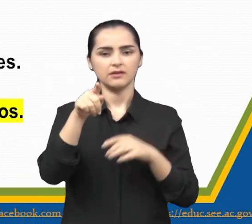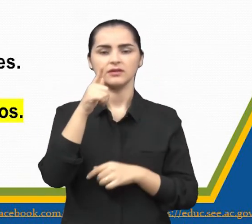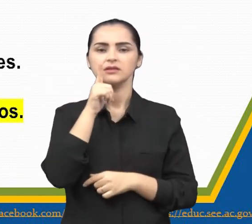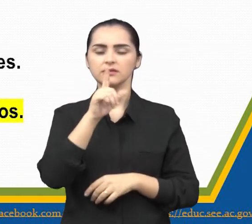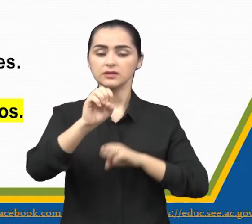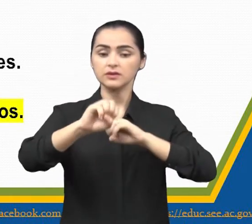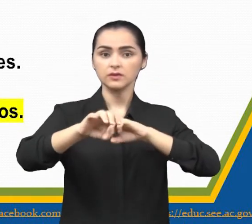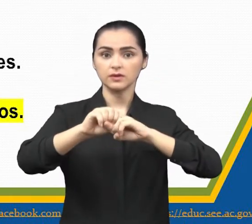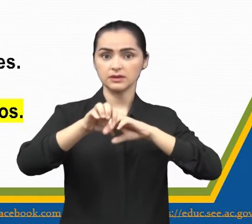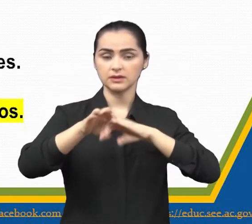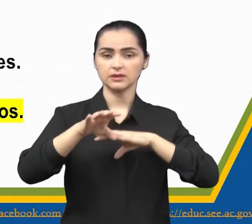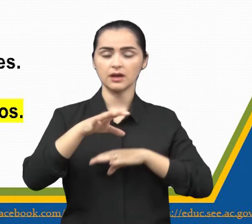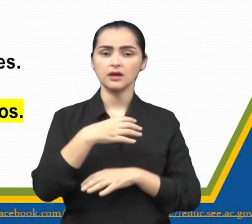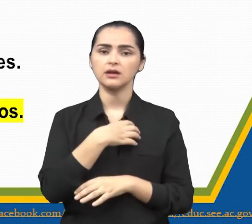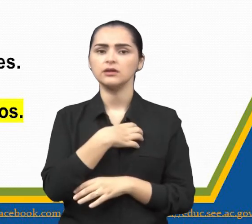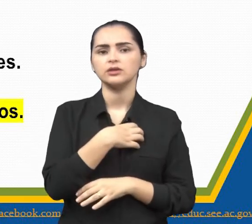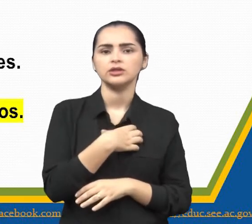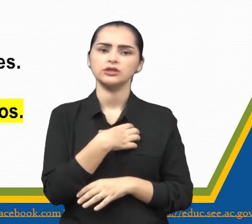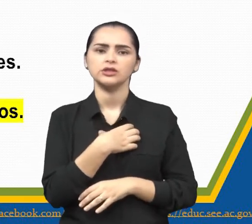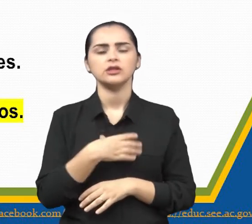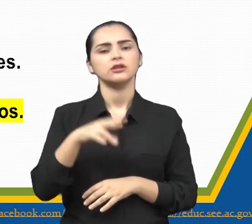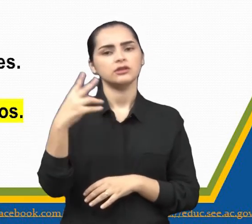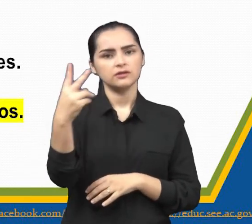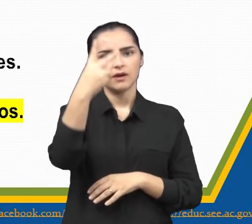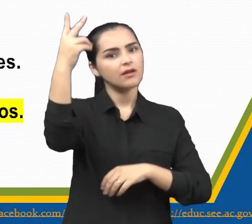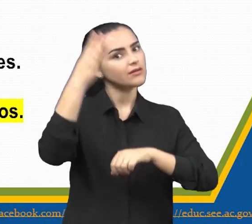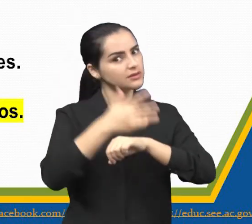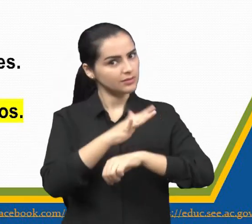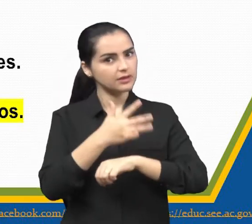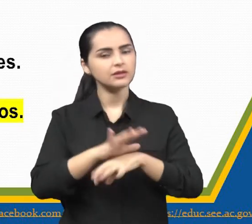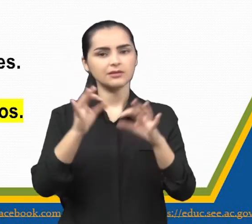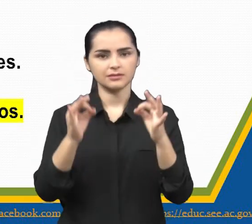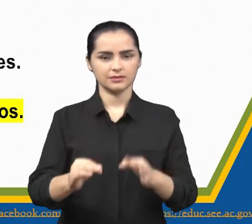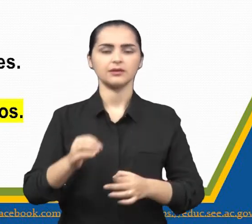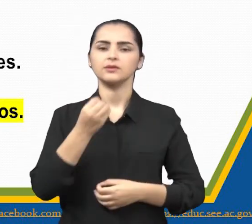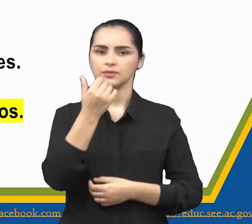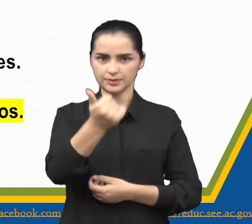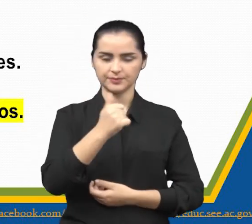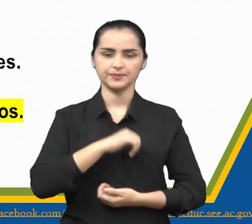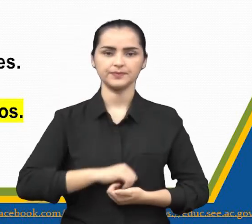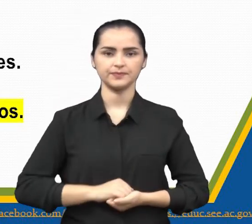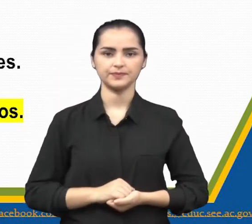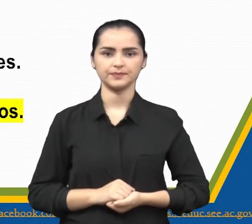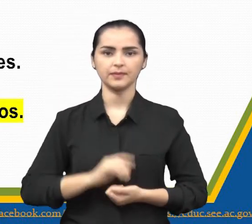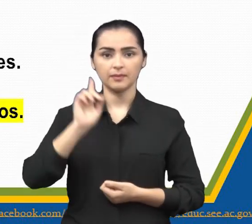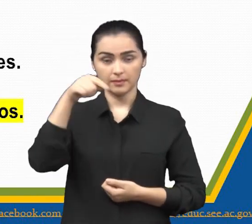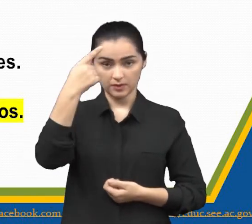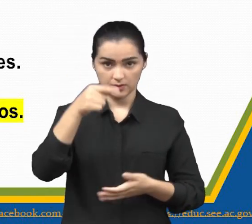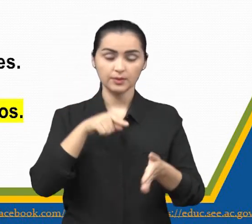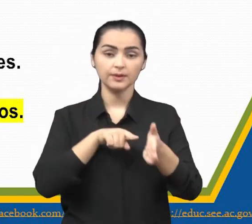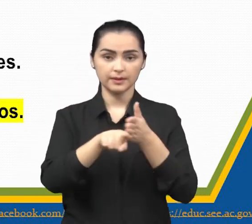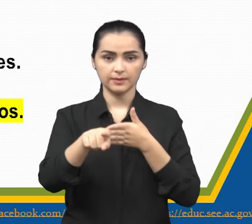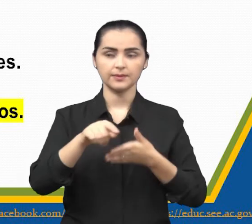Ensinar sobre atitudes ou valores a serem praticados. Tá bom? Vamos lá. Próxima questão.